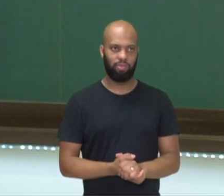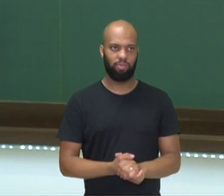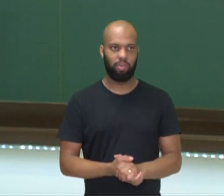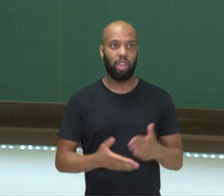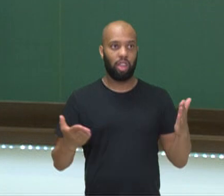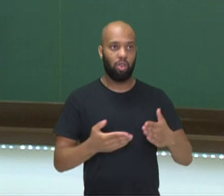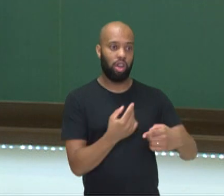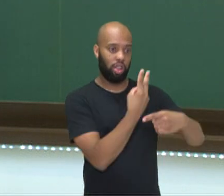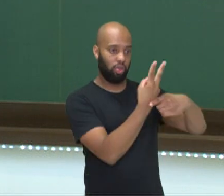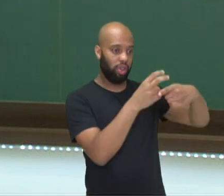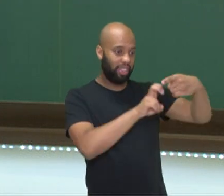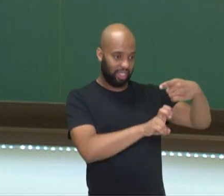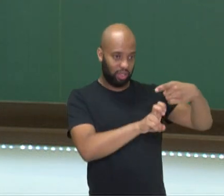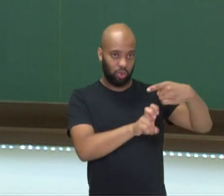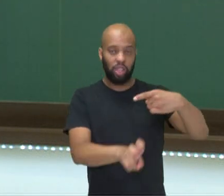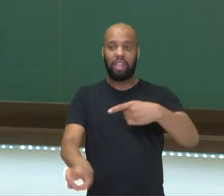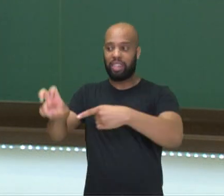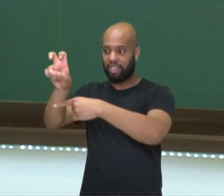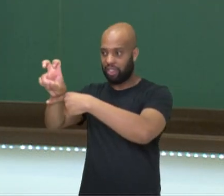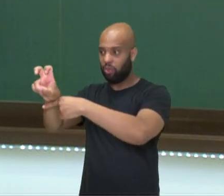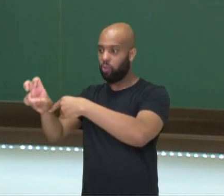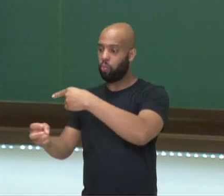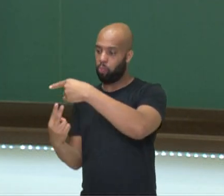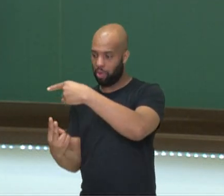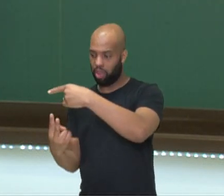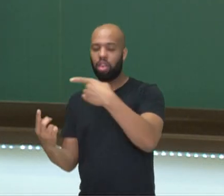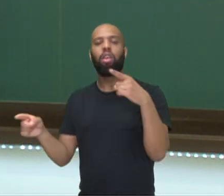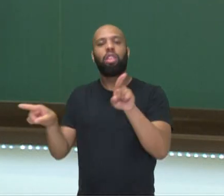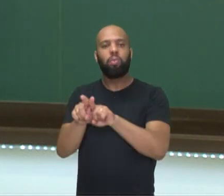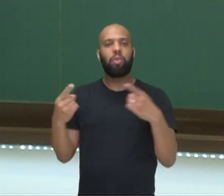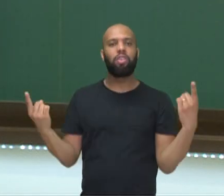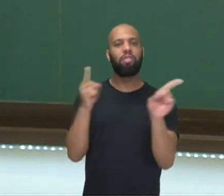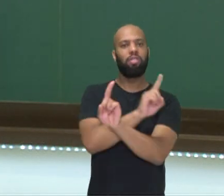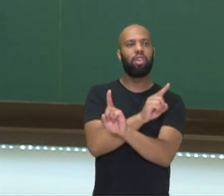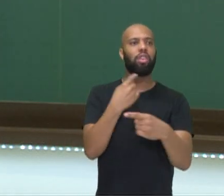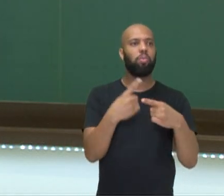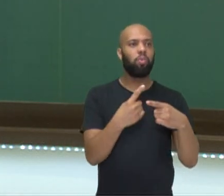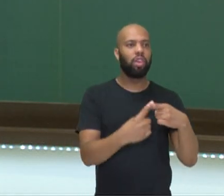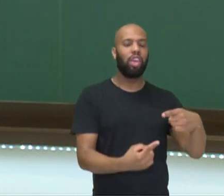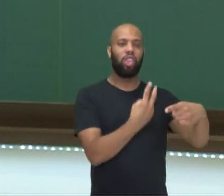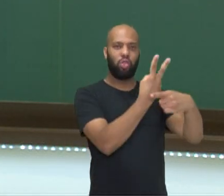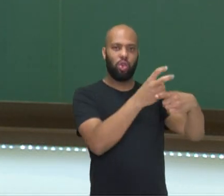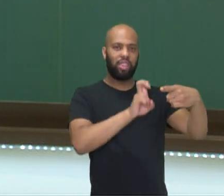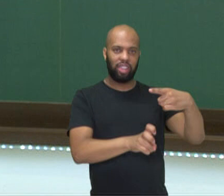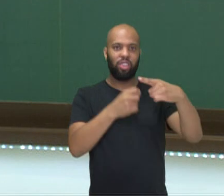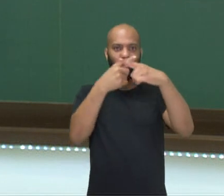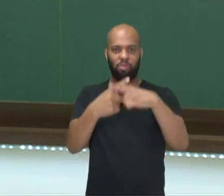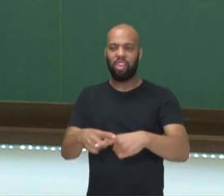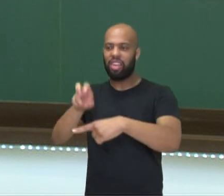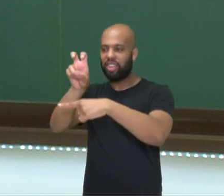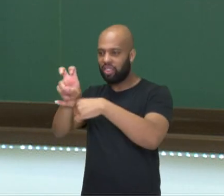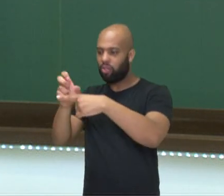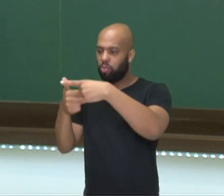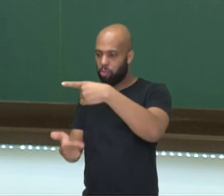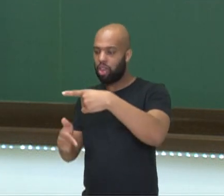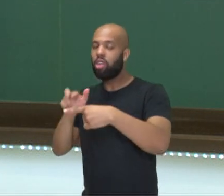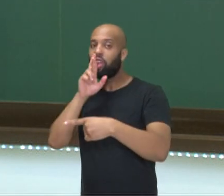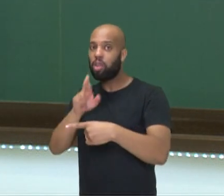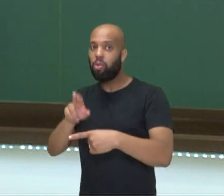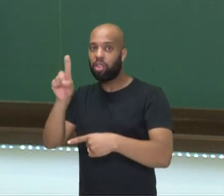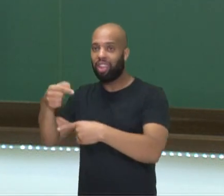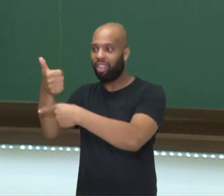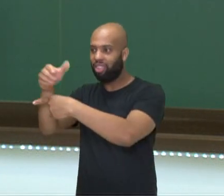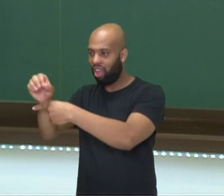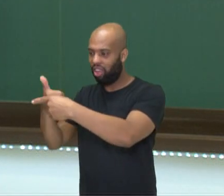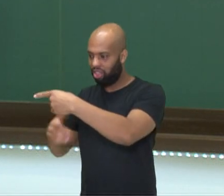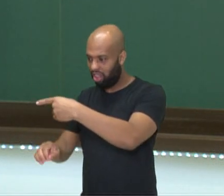2 quintos e 5 meios também são inversos. Por quê? Porque 2 quintos vezes 5 meios é 10 sobre 10, que dá 1. Tá bom? Então,